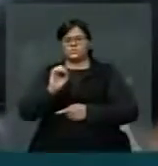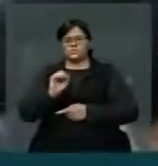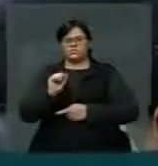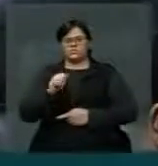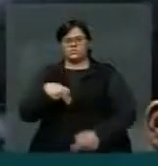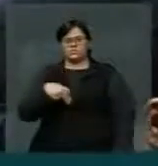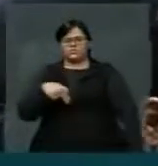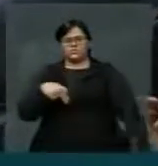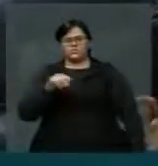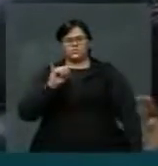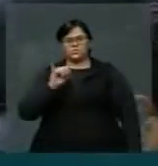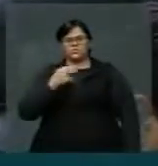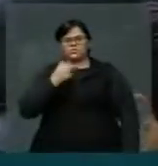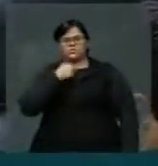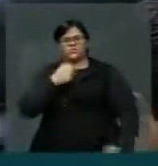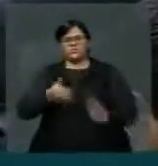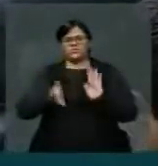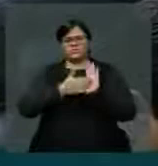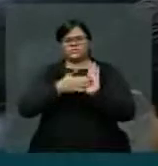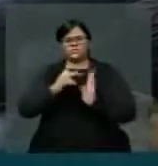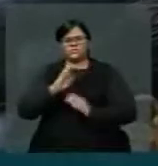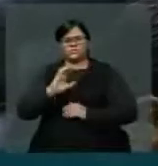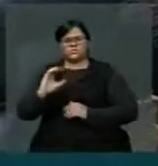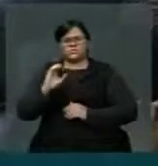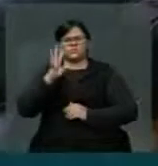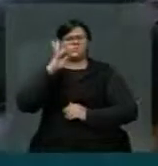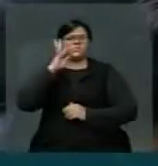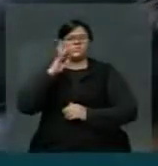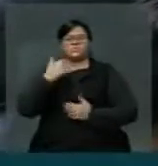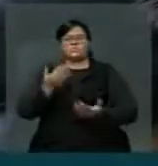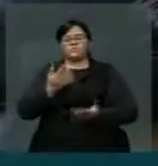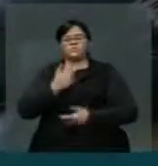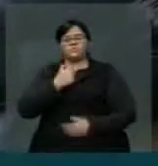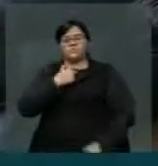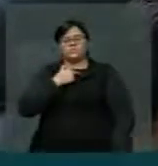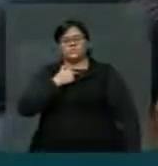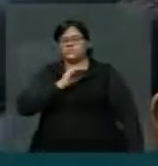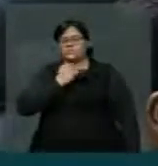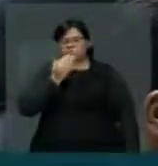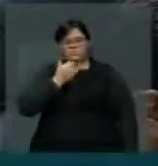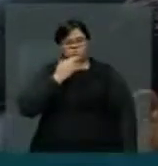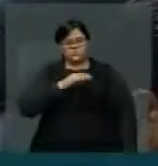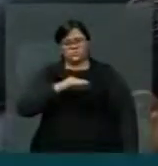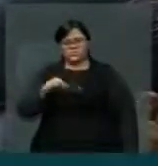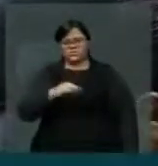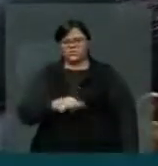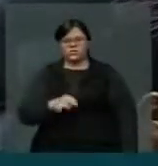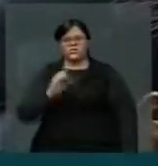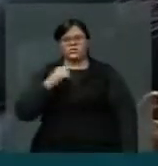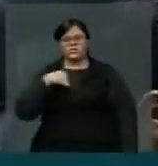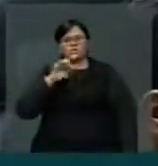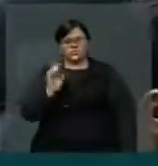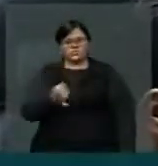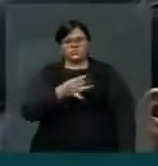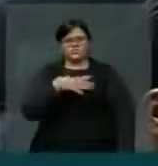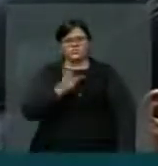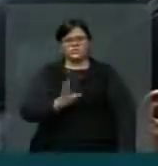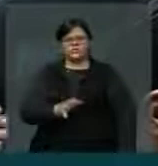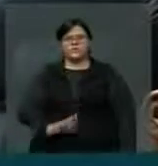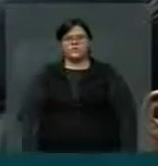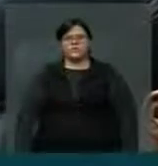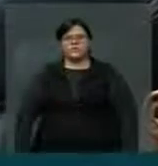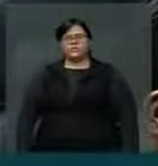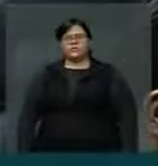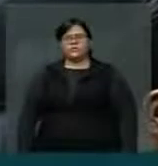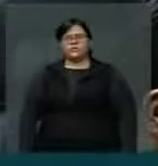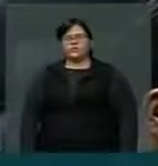para uma quarta-feira, aí não há como a gente... Para encerrar, presidente, eu quero dizer apenas